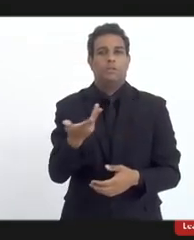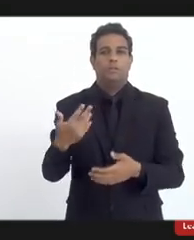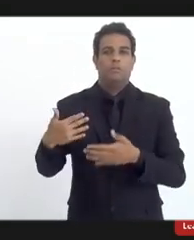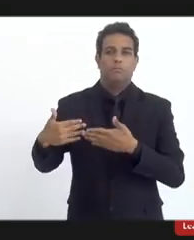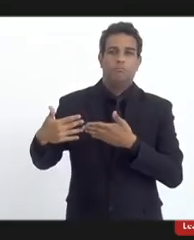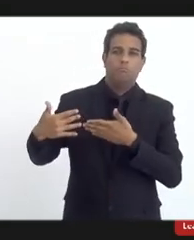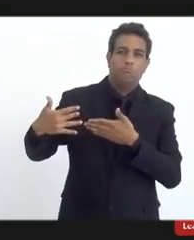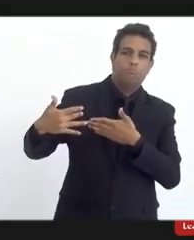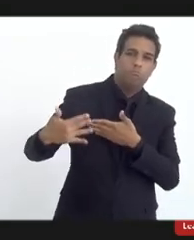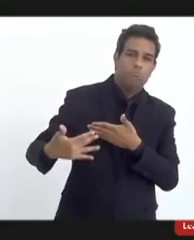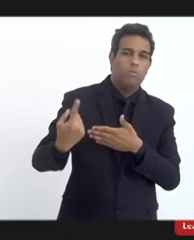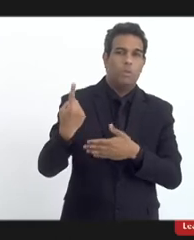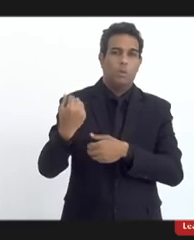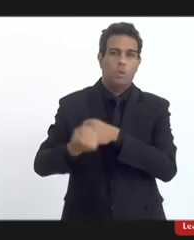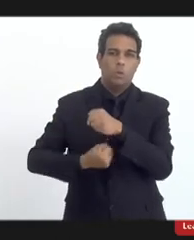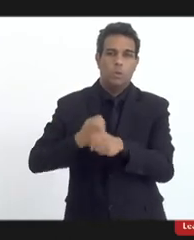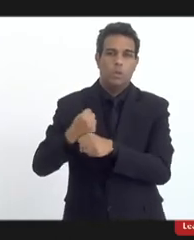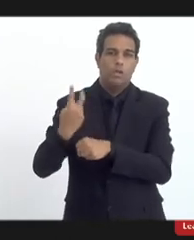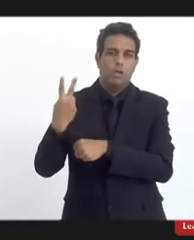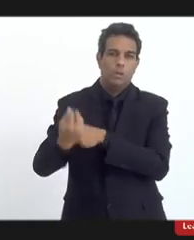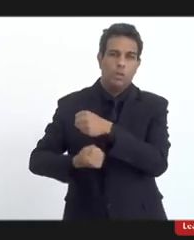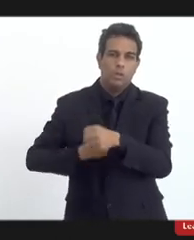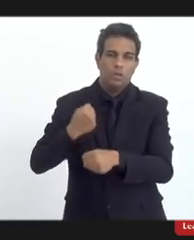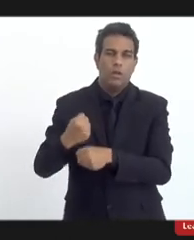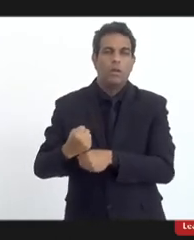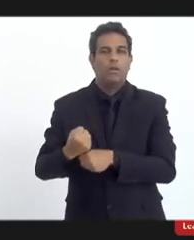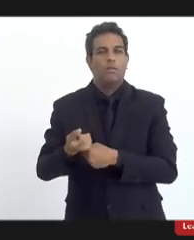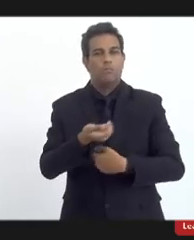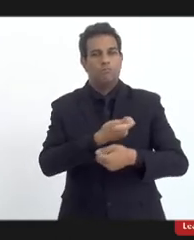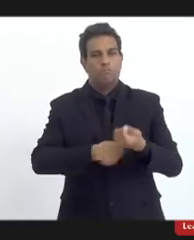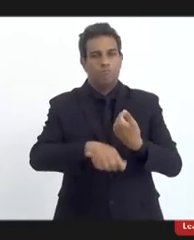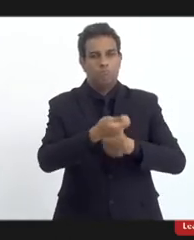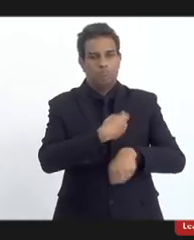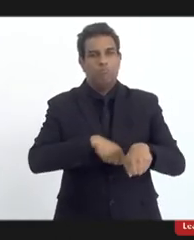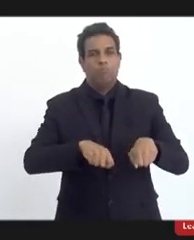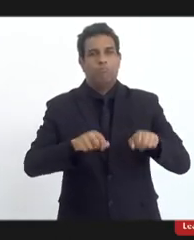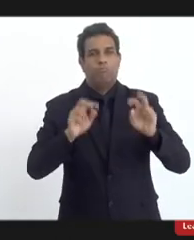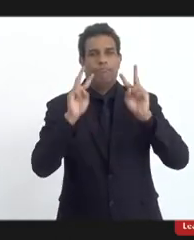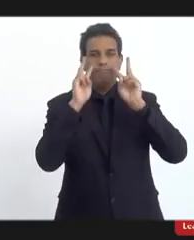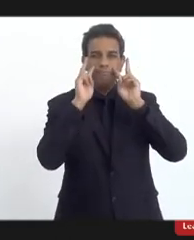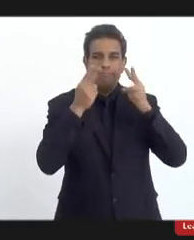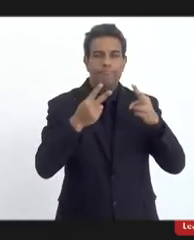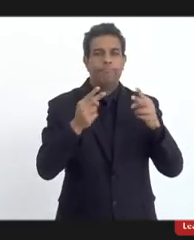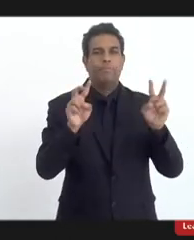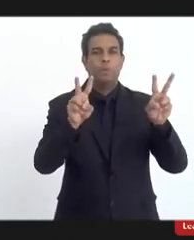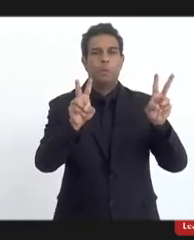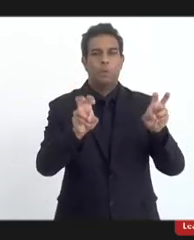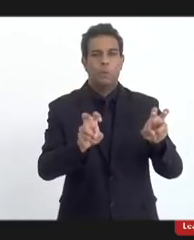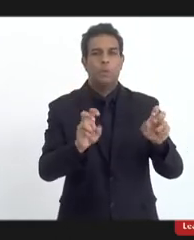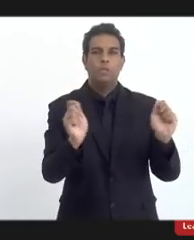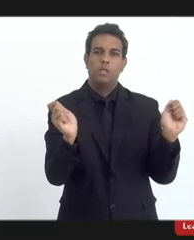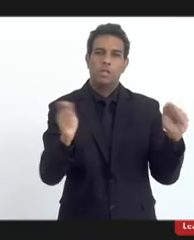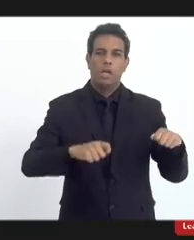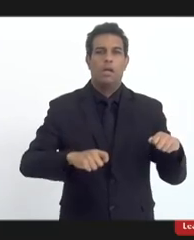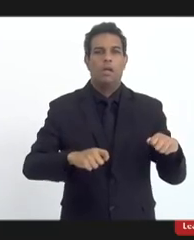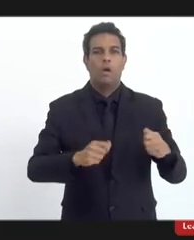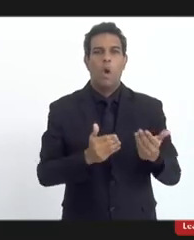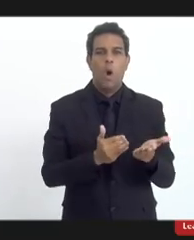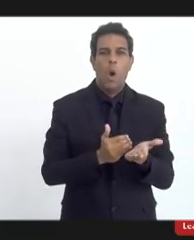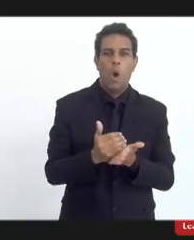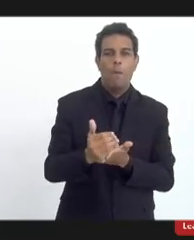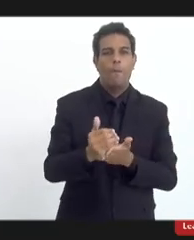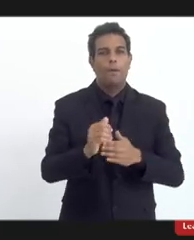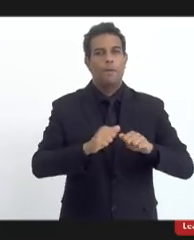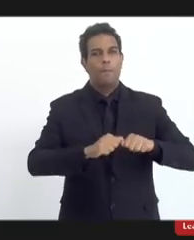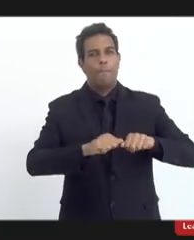cá ou talvez um ano dois anos aí na administração do Cláudio Castro é que esse assunto começou a ser ventilado